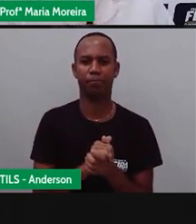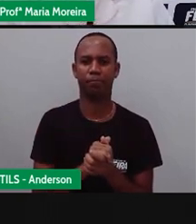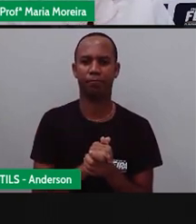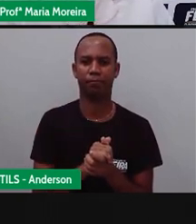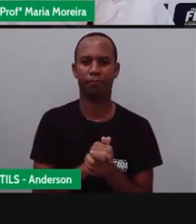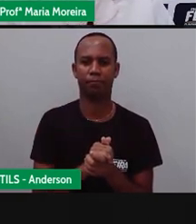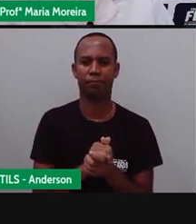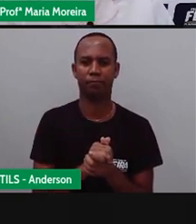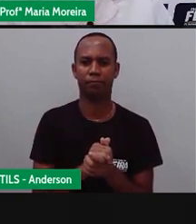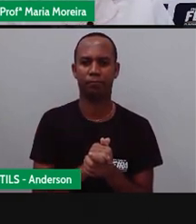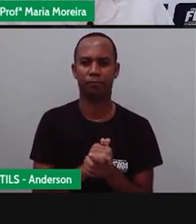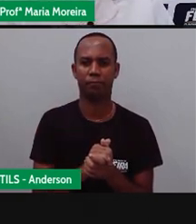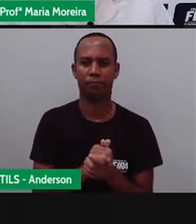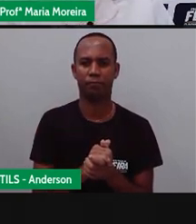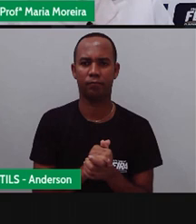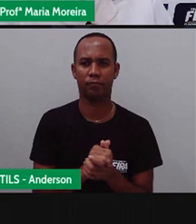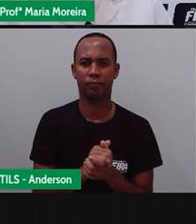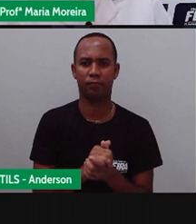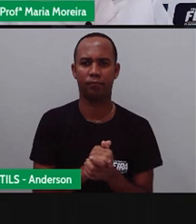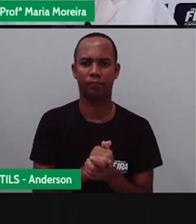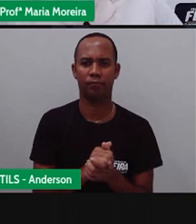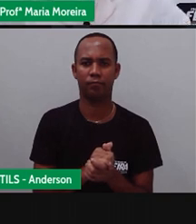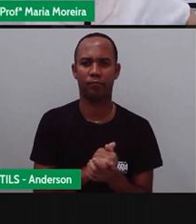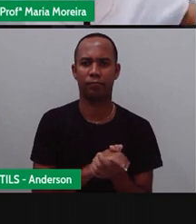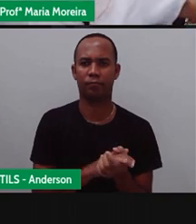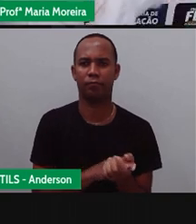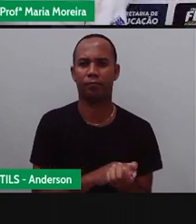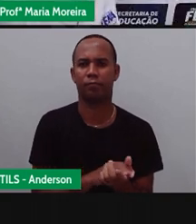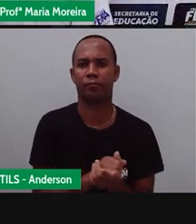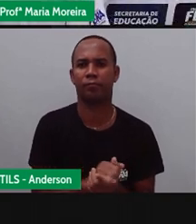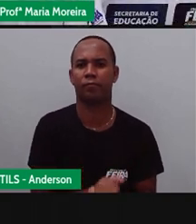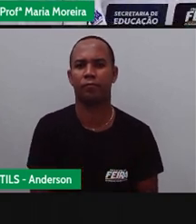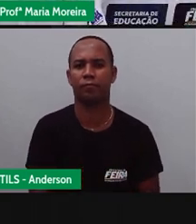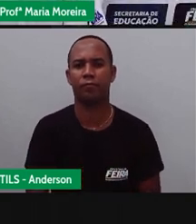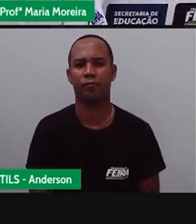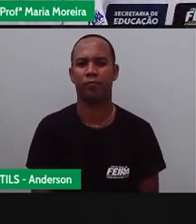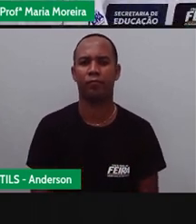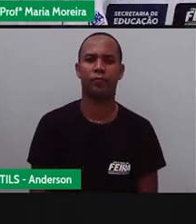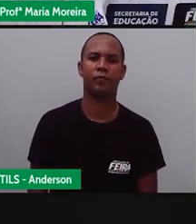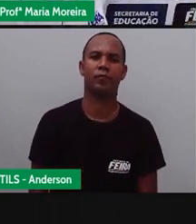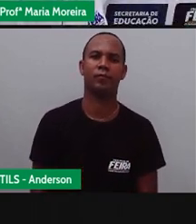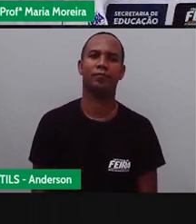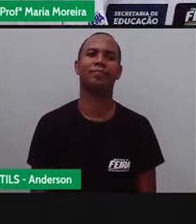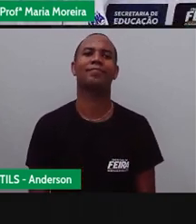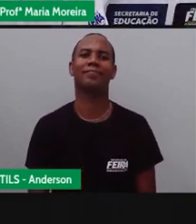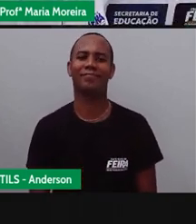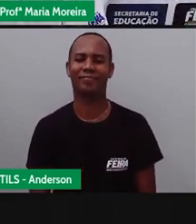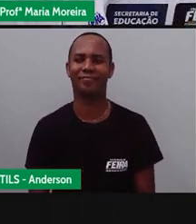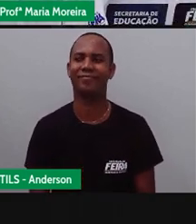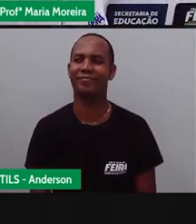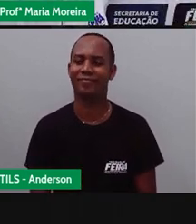A do elevador, eu não sabia, não. Mas continuo com medo. Todas as vezes que eu entro no elevador, eu me seguro assim, ó, e fico lá.